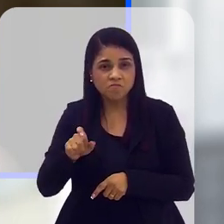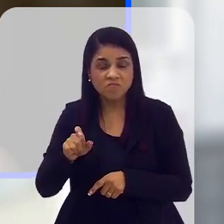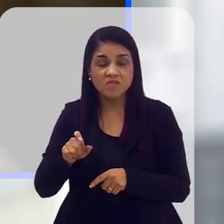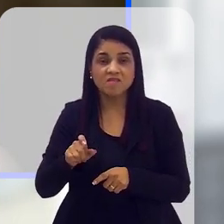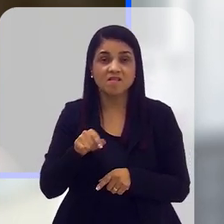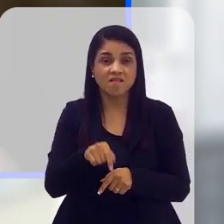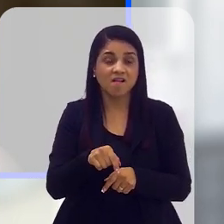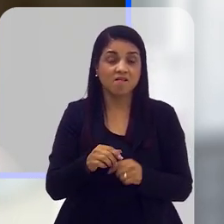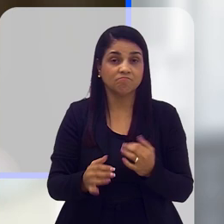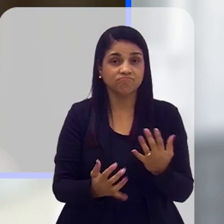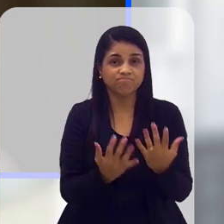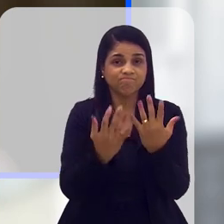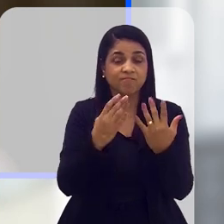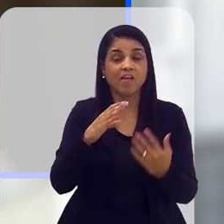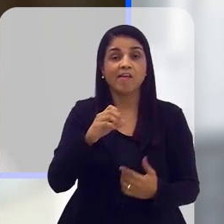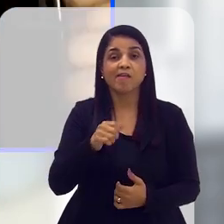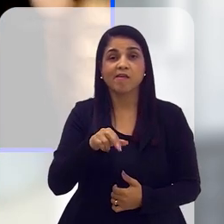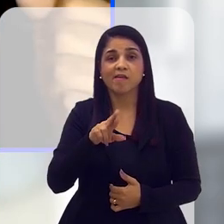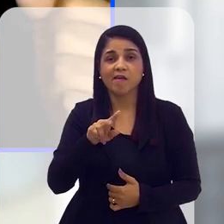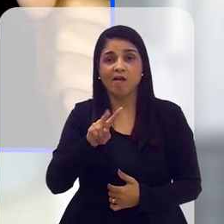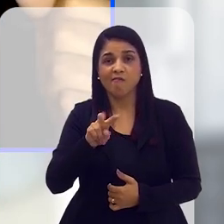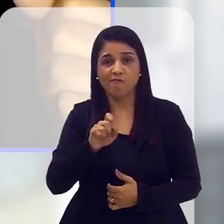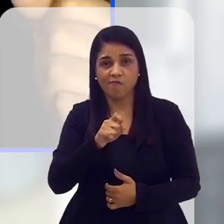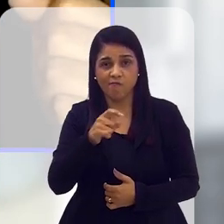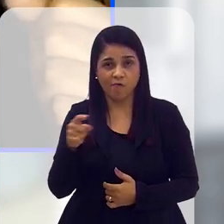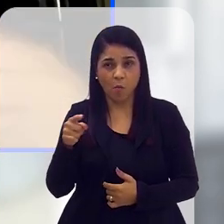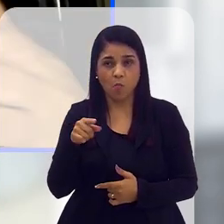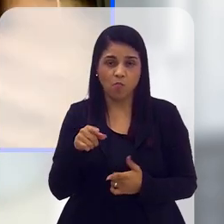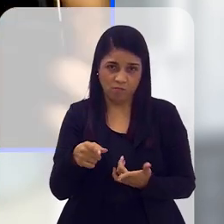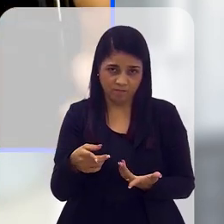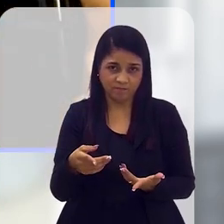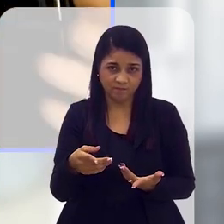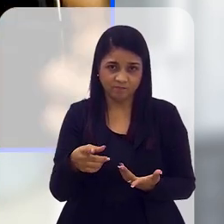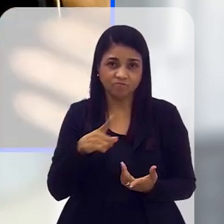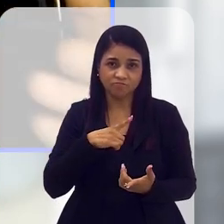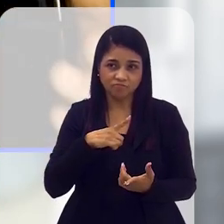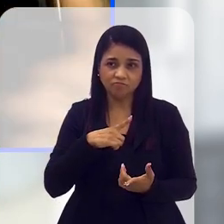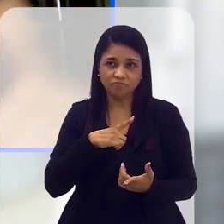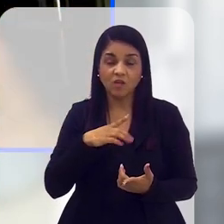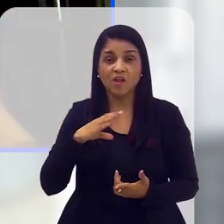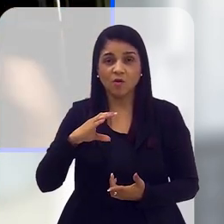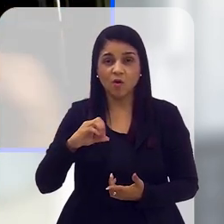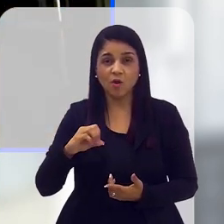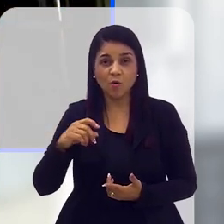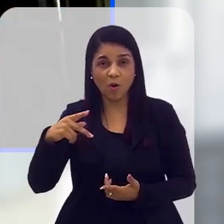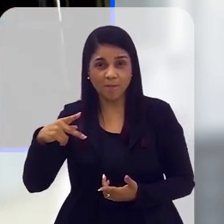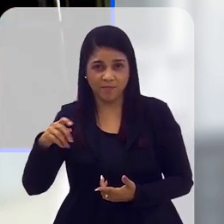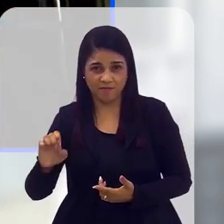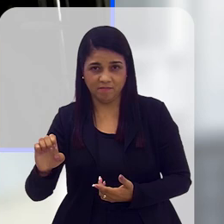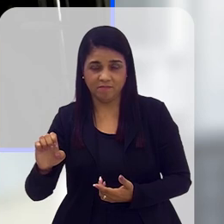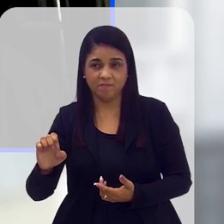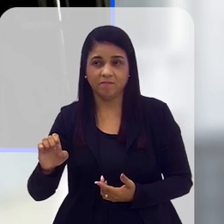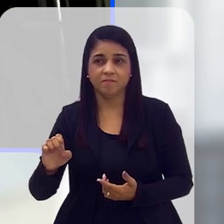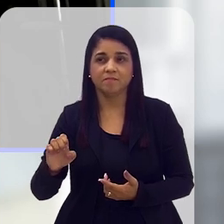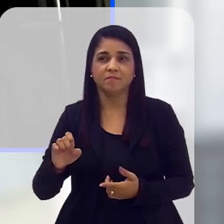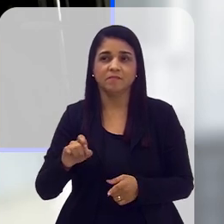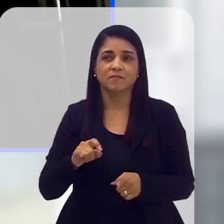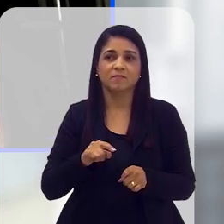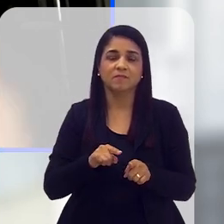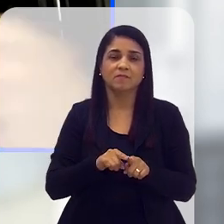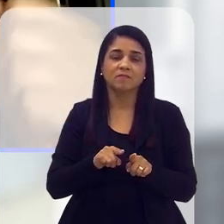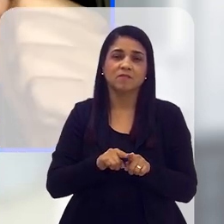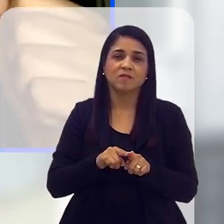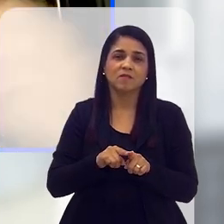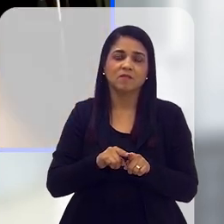indústria de carvão da Polônia, né, e coisas do gênero, se pegar a última COP, a COP